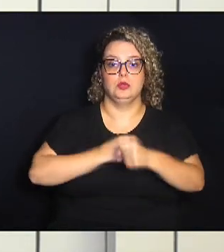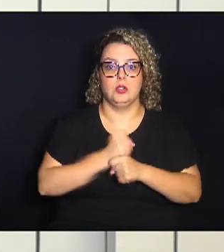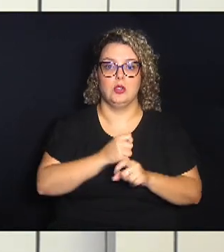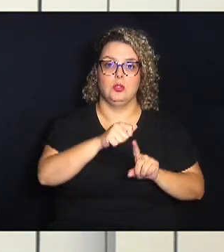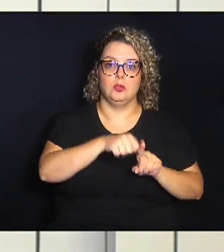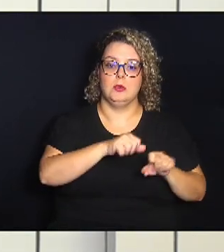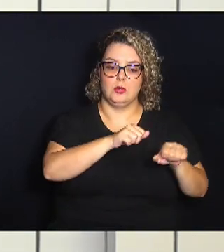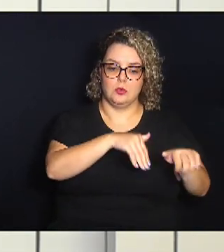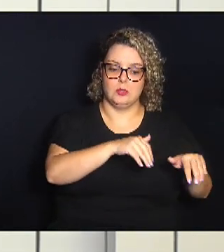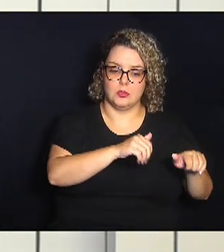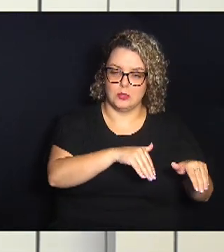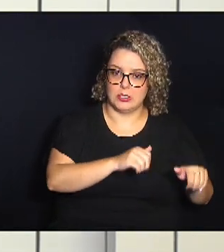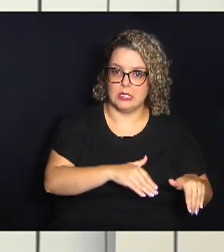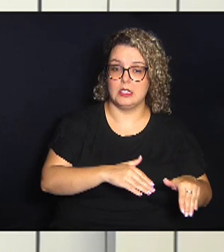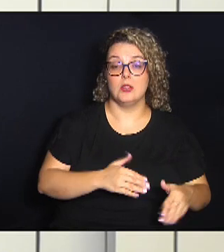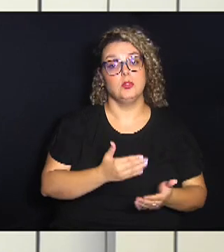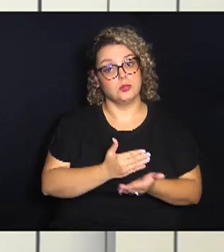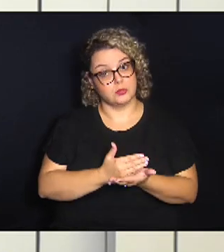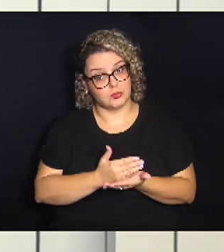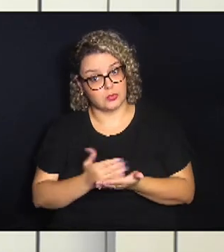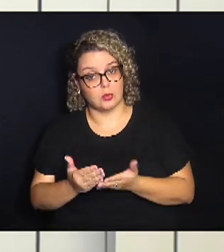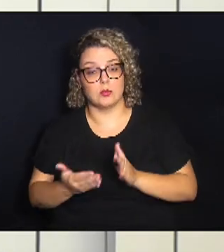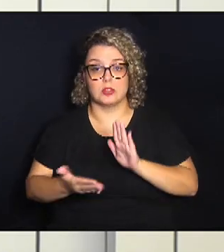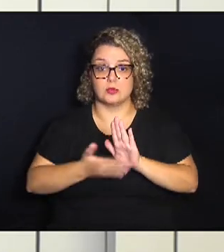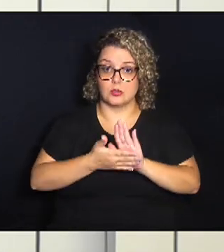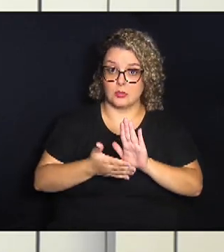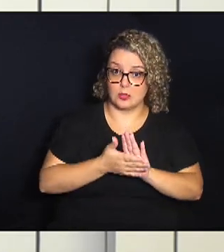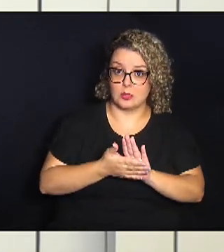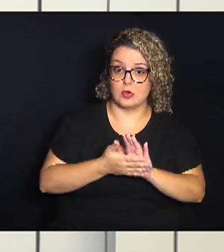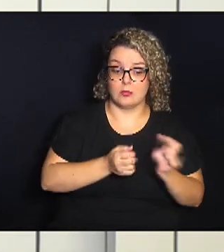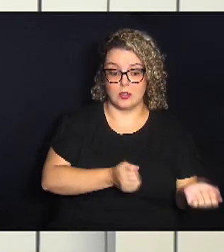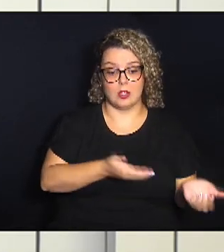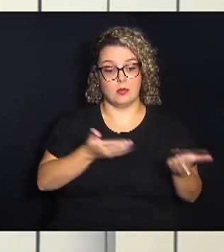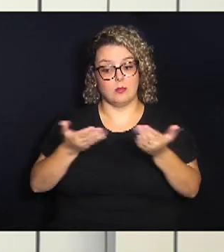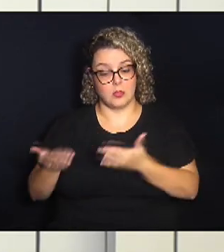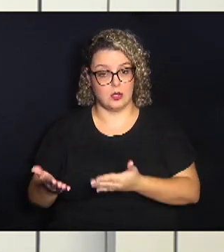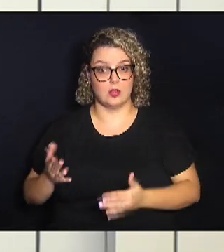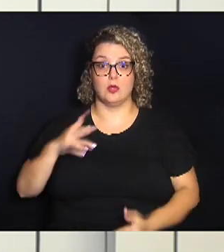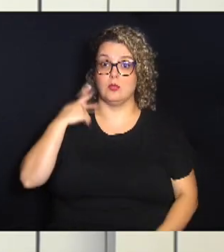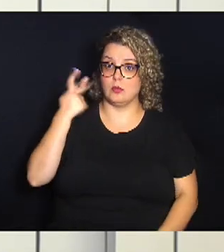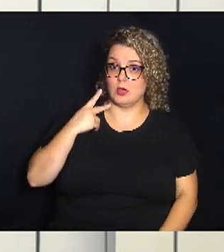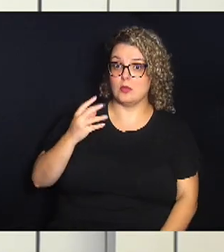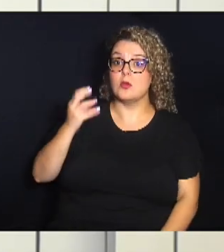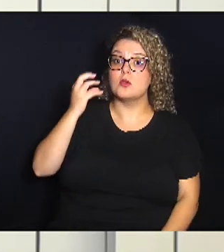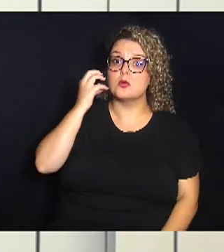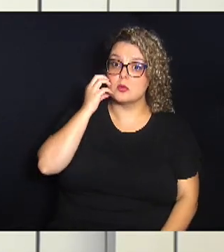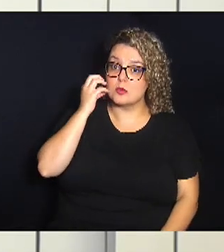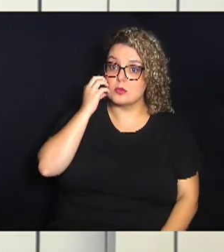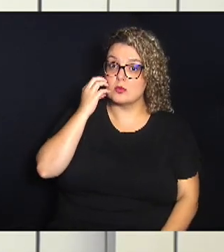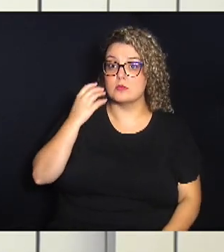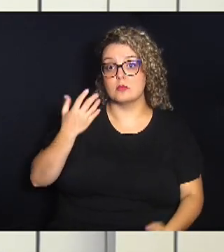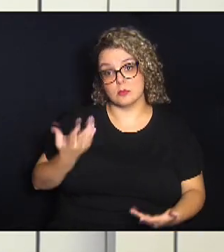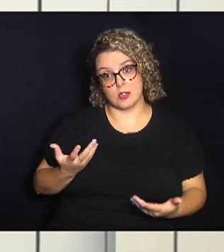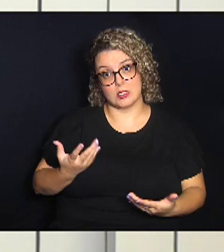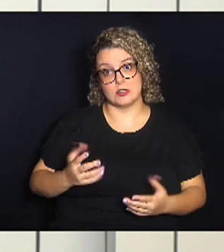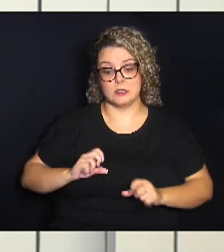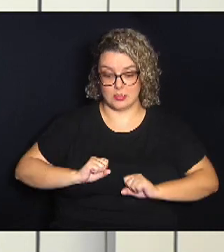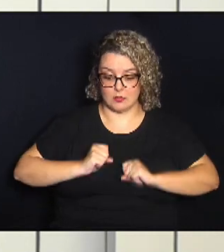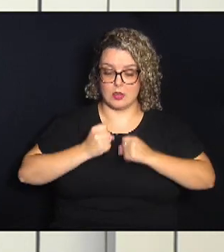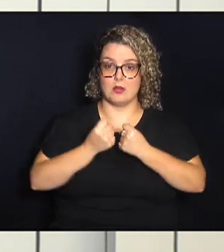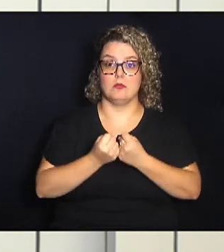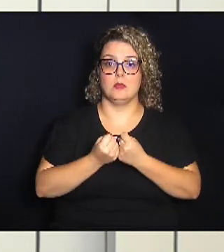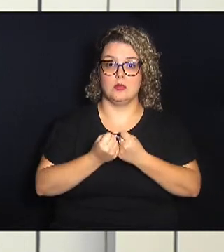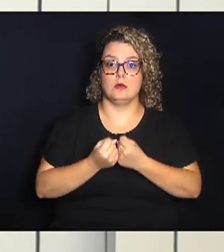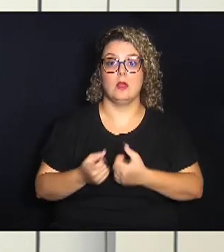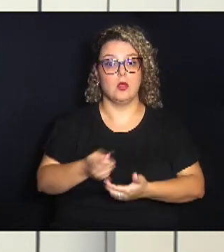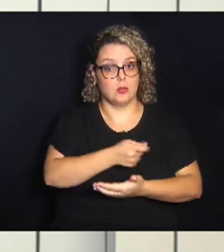setembro. Inicialmente, a proposta foi apresentada pelo vereador Igor Diego, mas ganhou o reforço com a